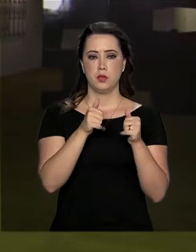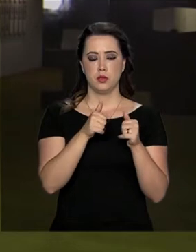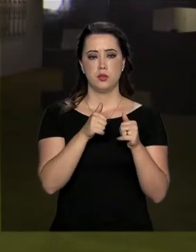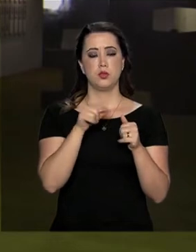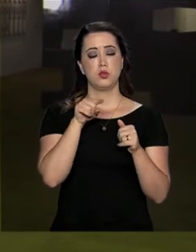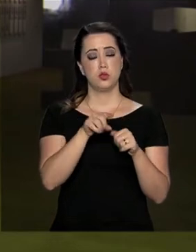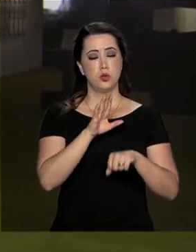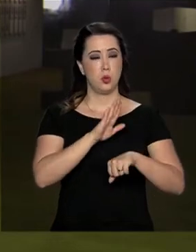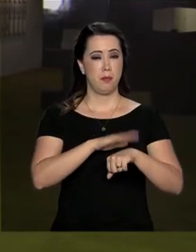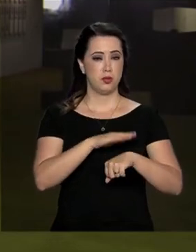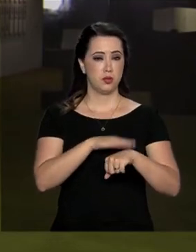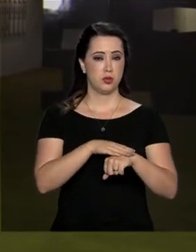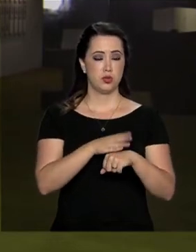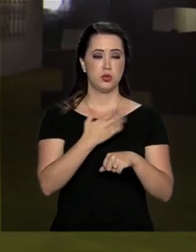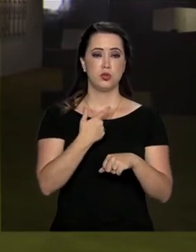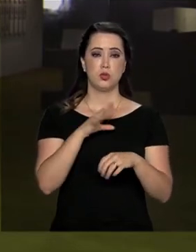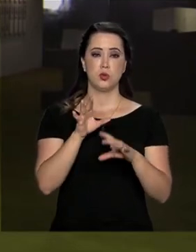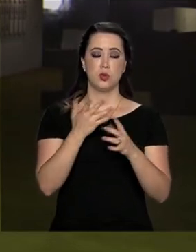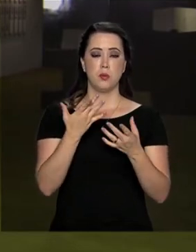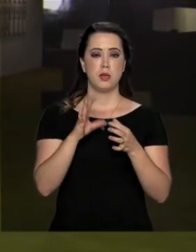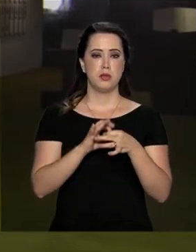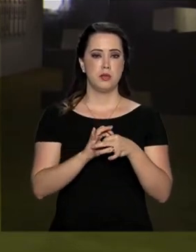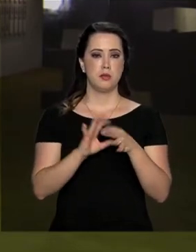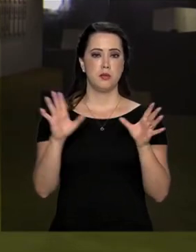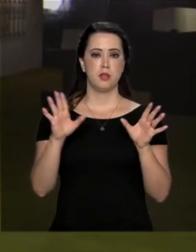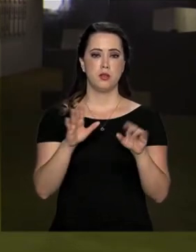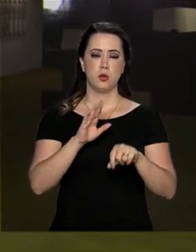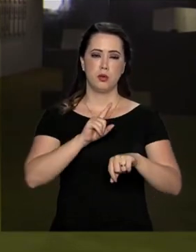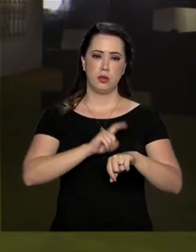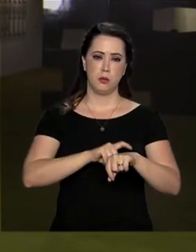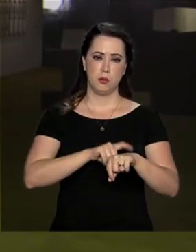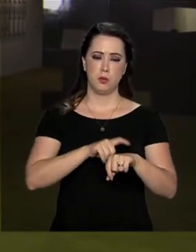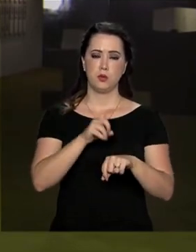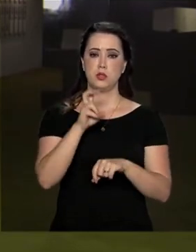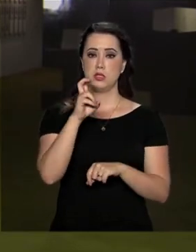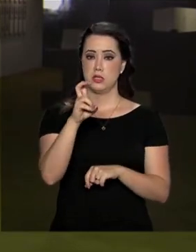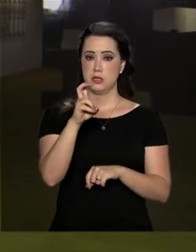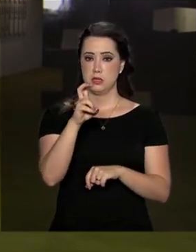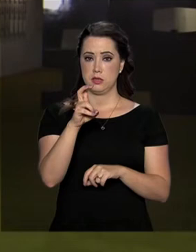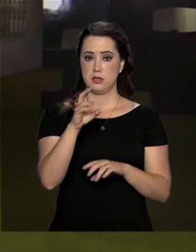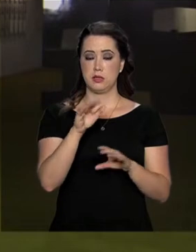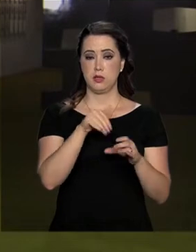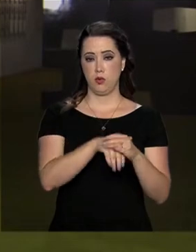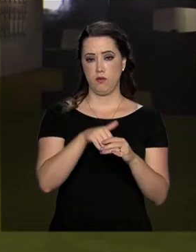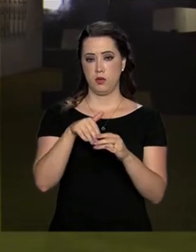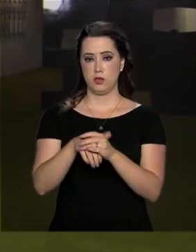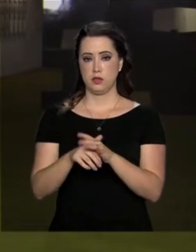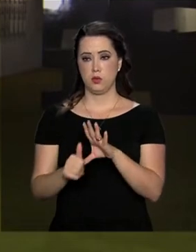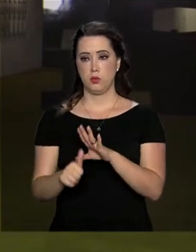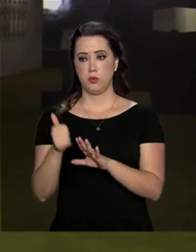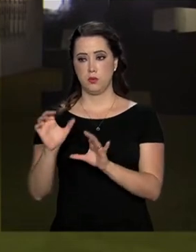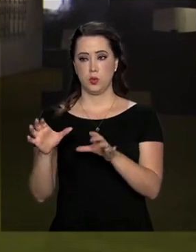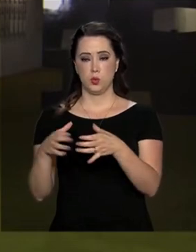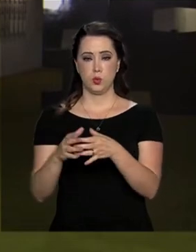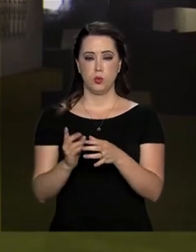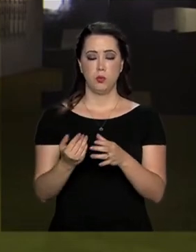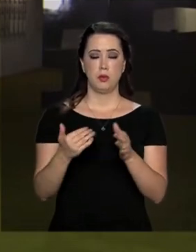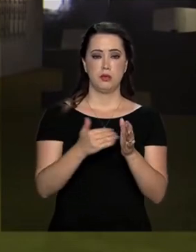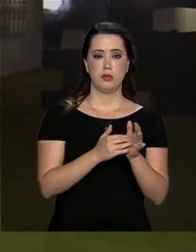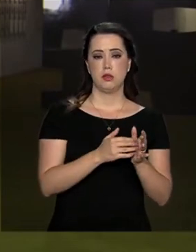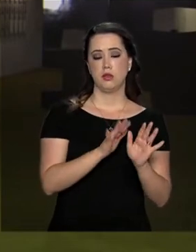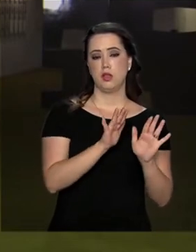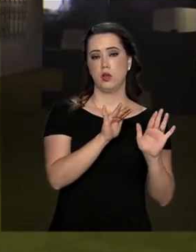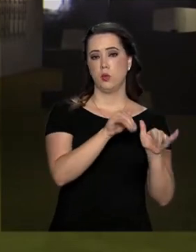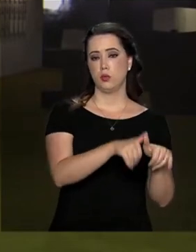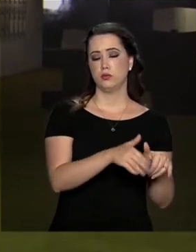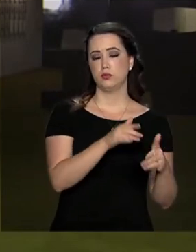interstício. Isso é, para dispensar o intervalo de cinco sessões entre o primeiro e o segundo turno, conforme estabelece o regimento